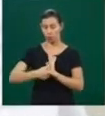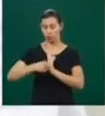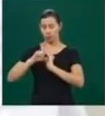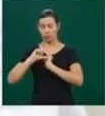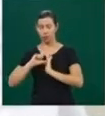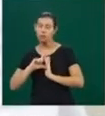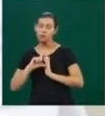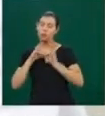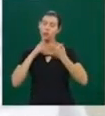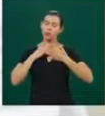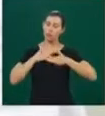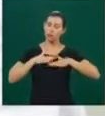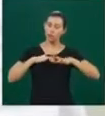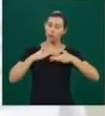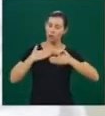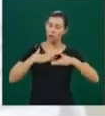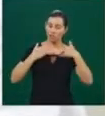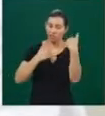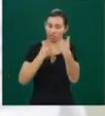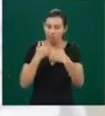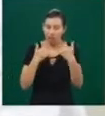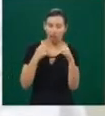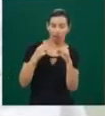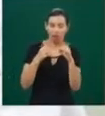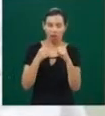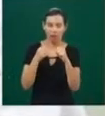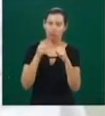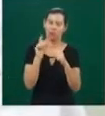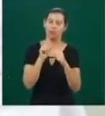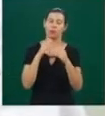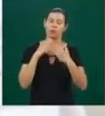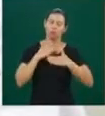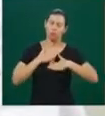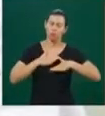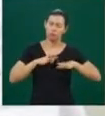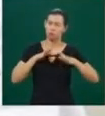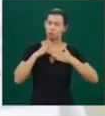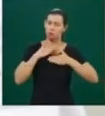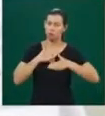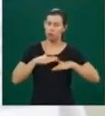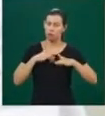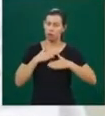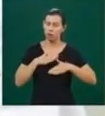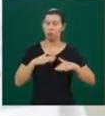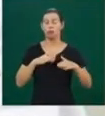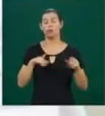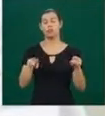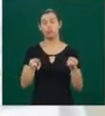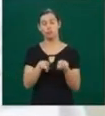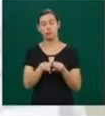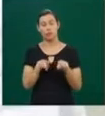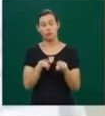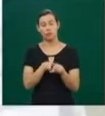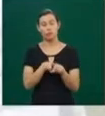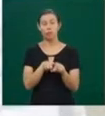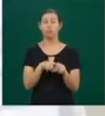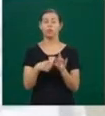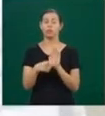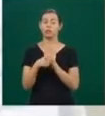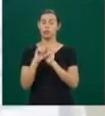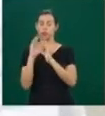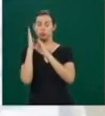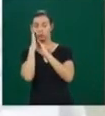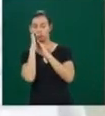ambiente mais calmo, talvez joguinhos. Outra coisa, a criança não deve ir para a cama com fome. Ela deve fazer uma dieta